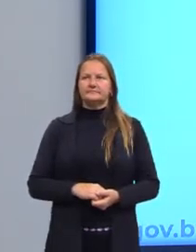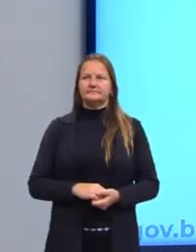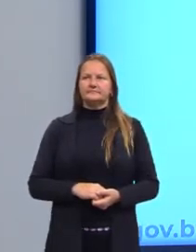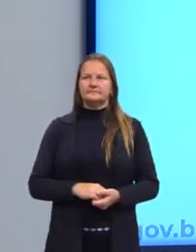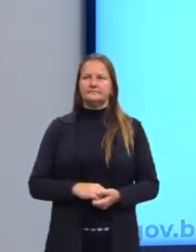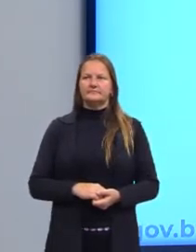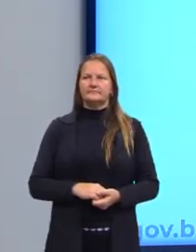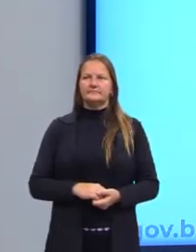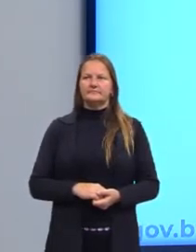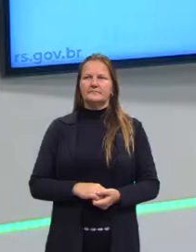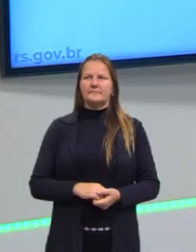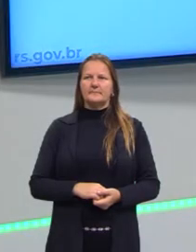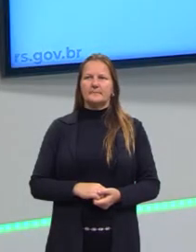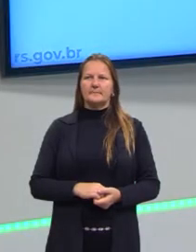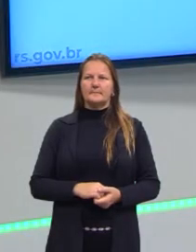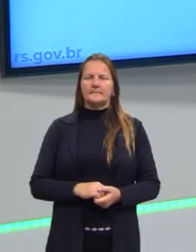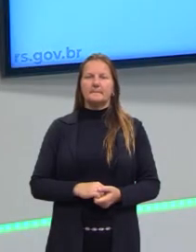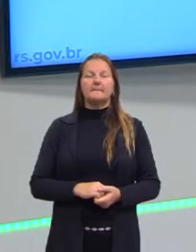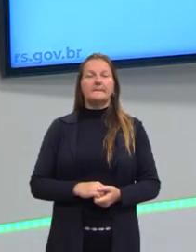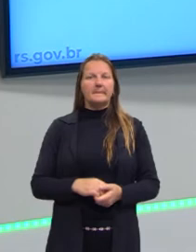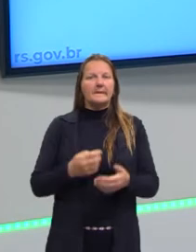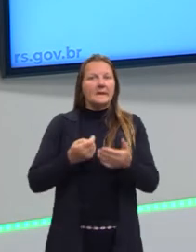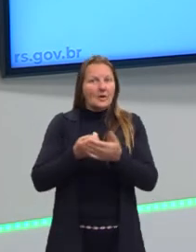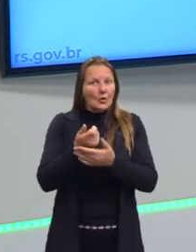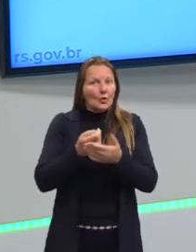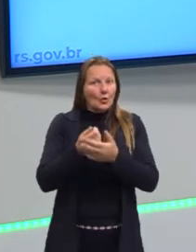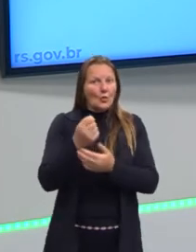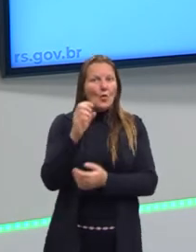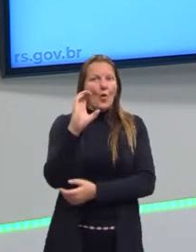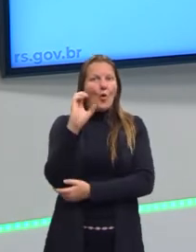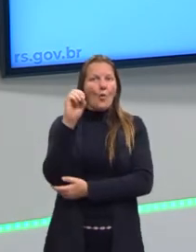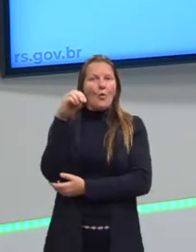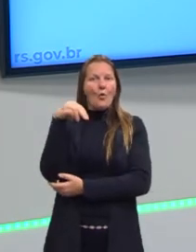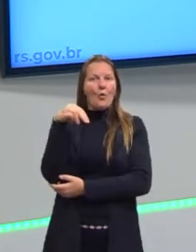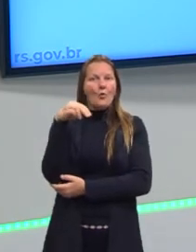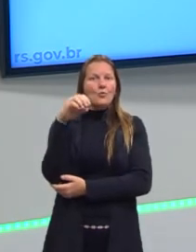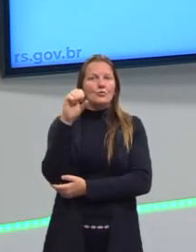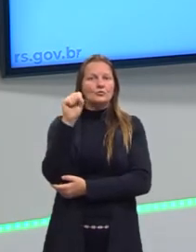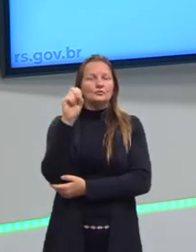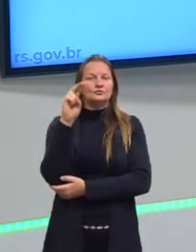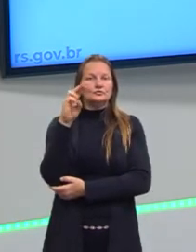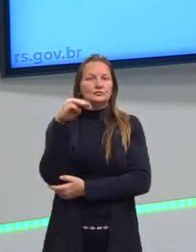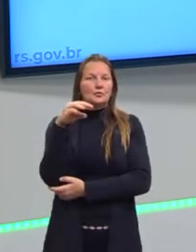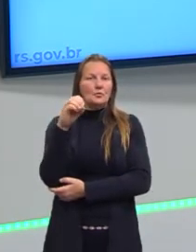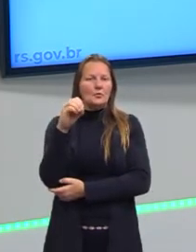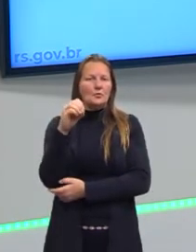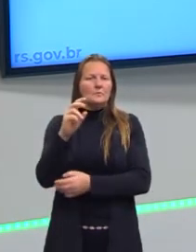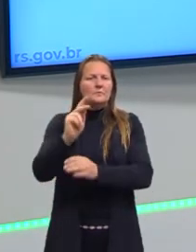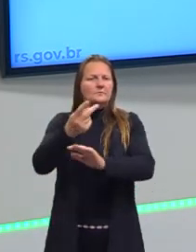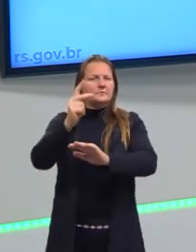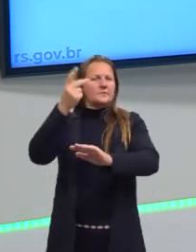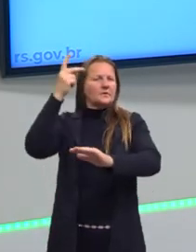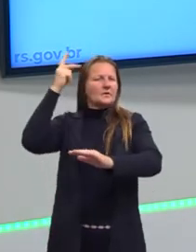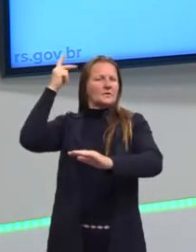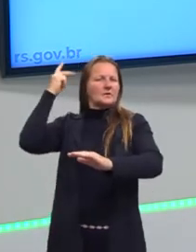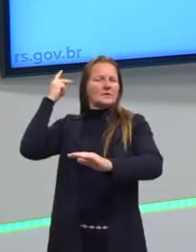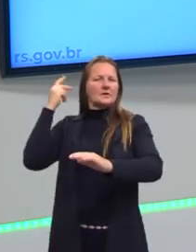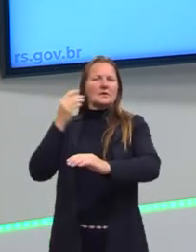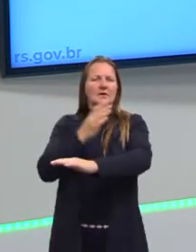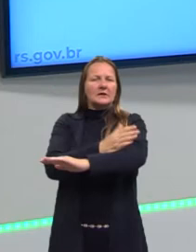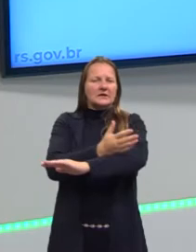Turma só, o consumo, ele é algo historicamente construído. Nós pegamos lá a Idade Média,